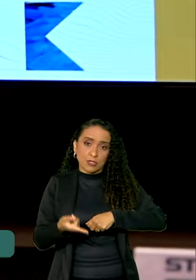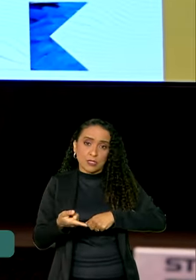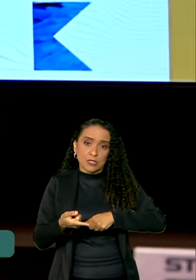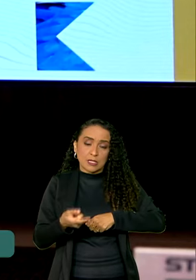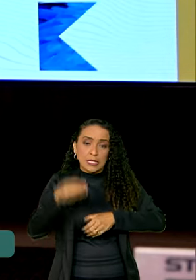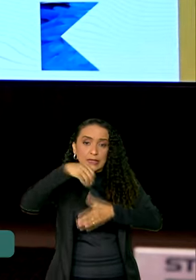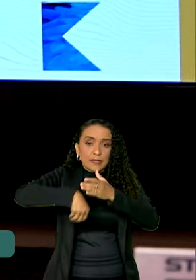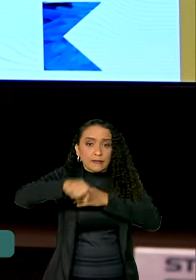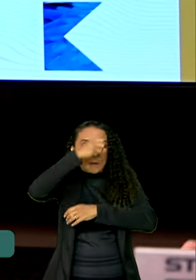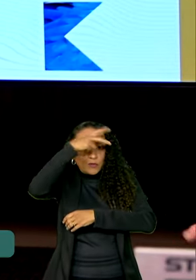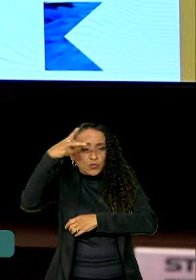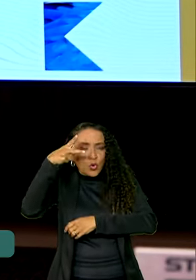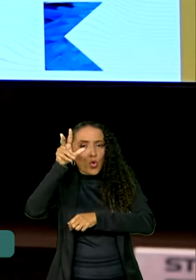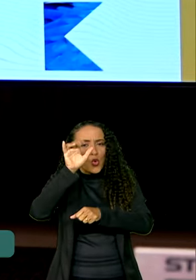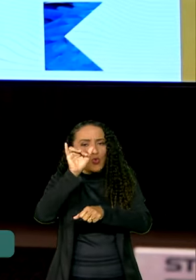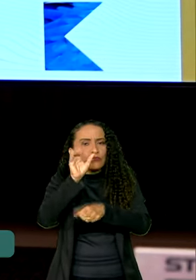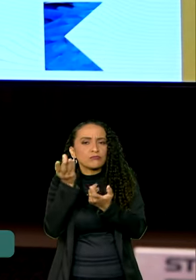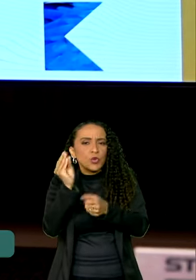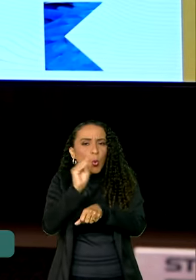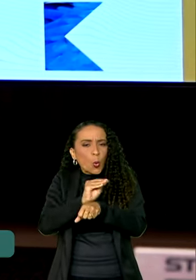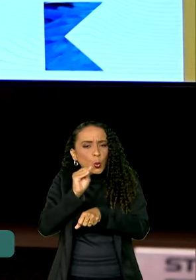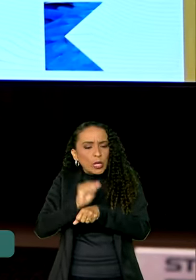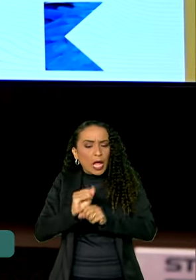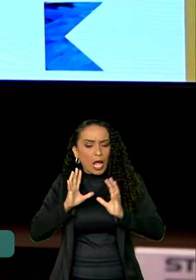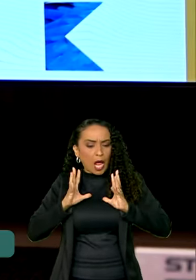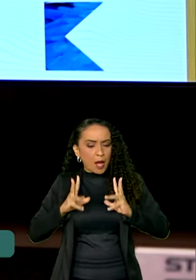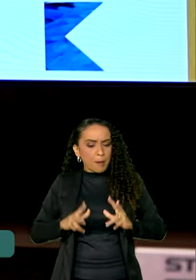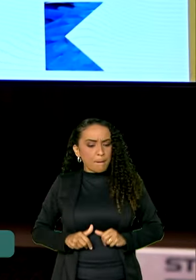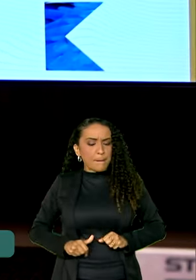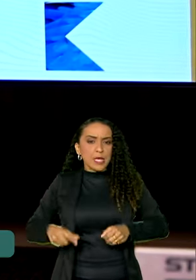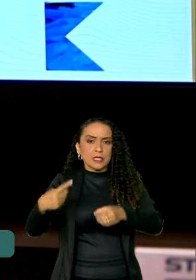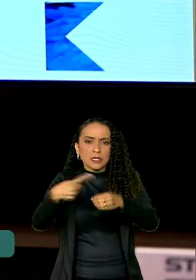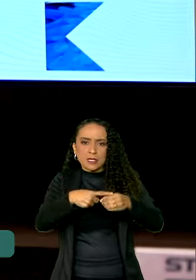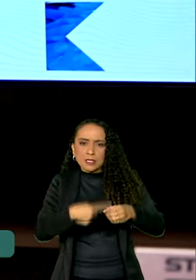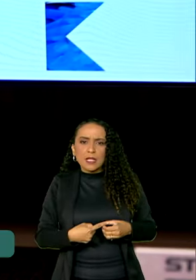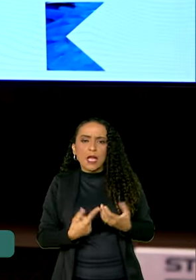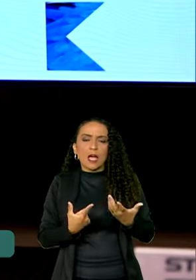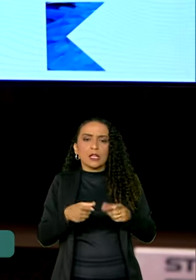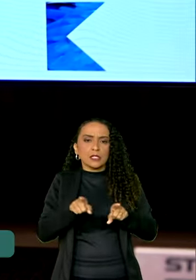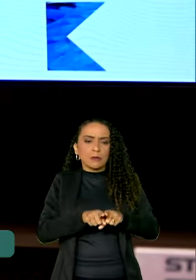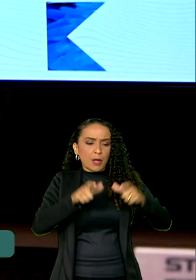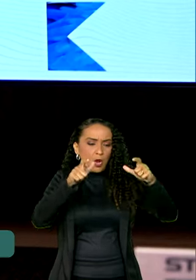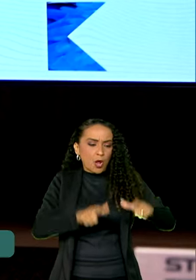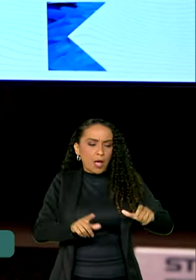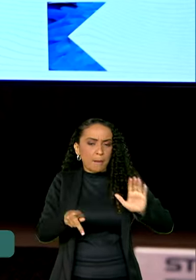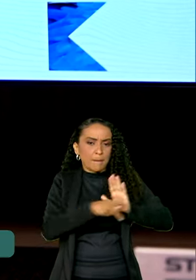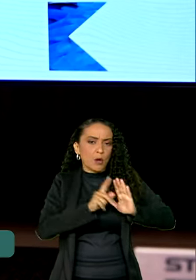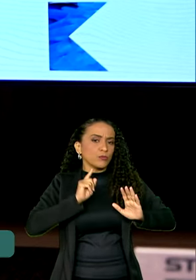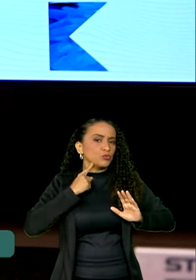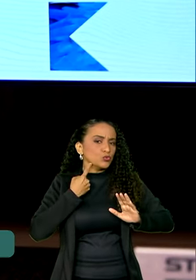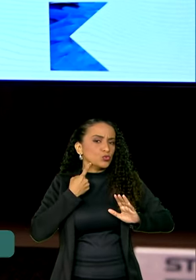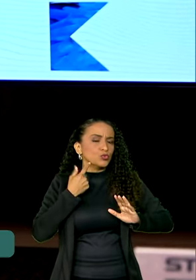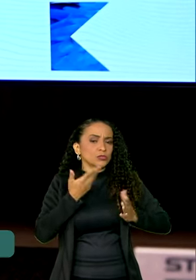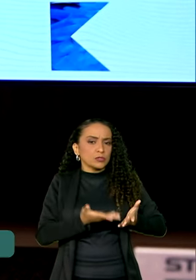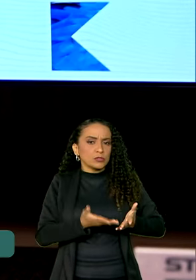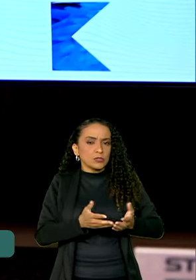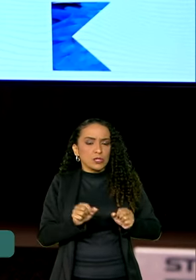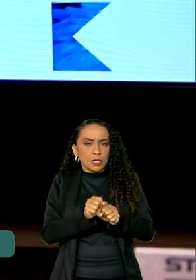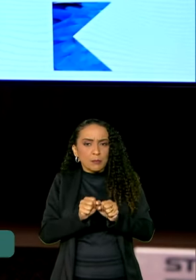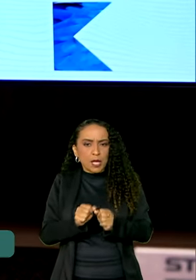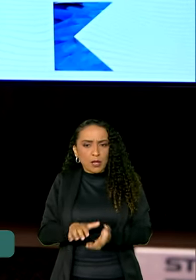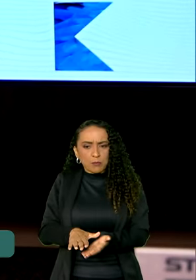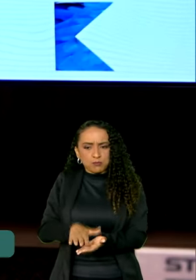prefeituras de cuidado com a limpeza urbana, o depósito de lixo, o acúmulo de água